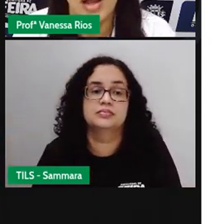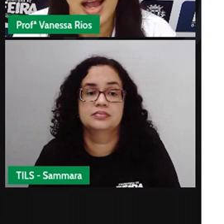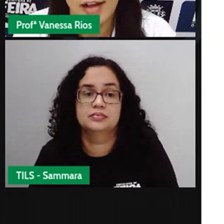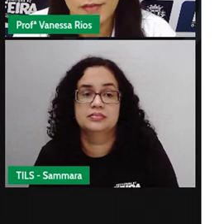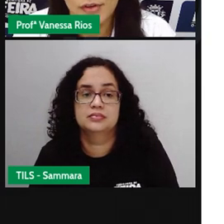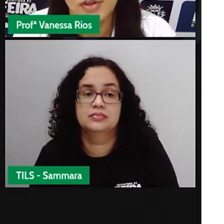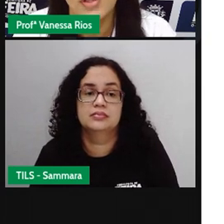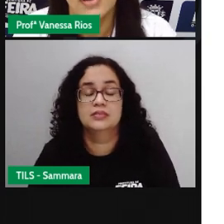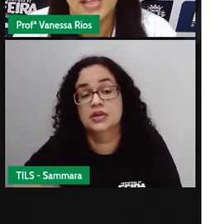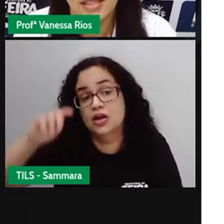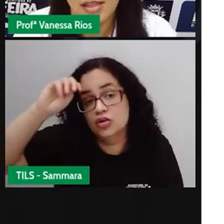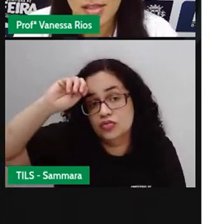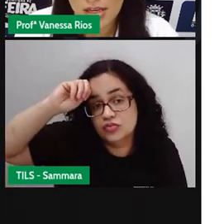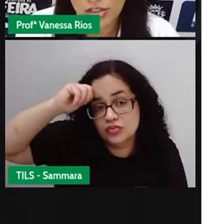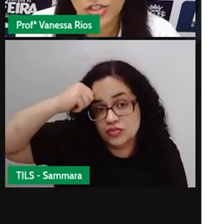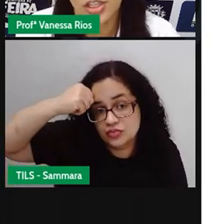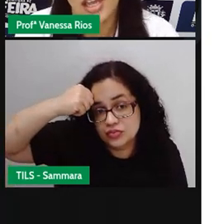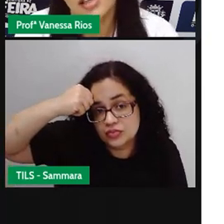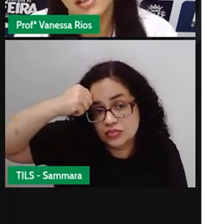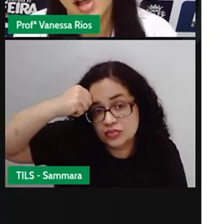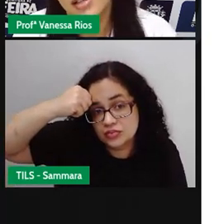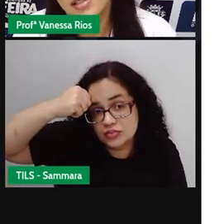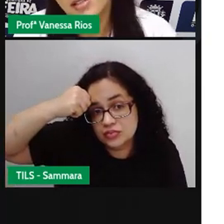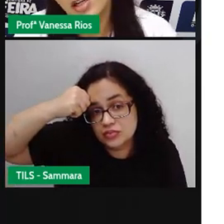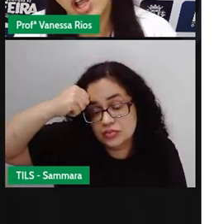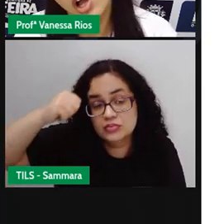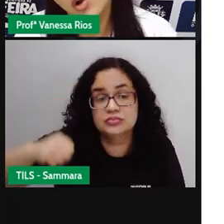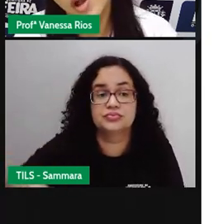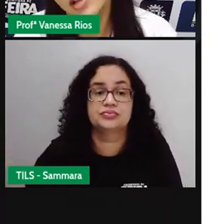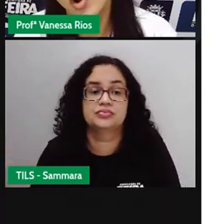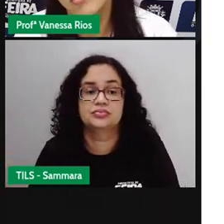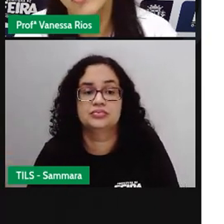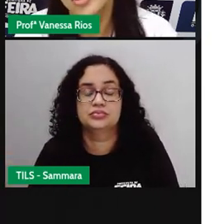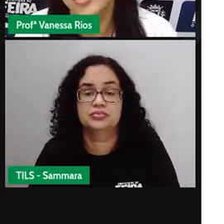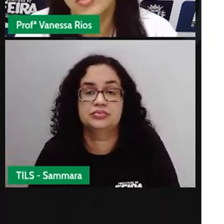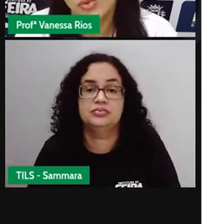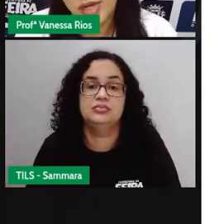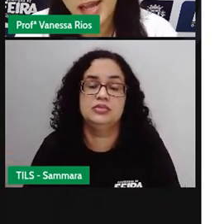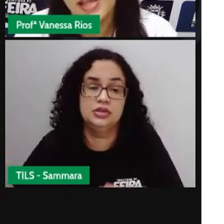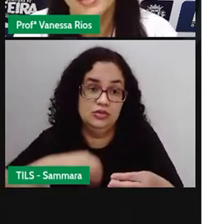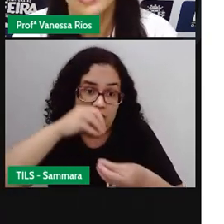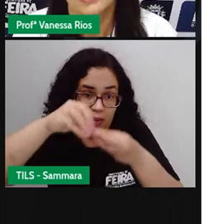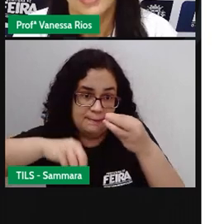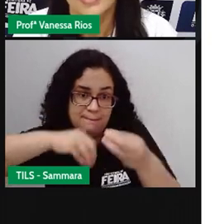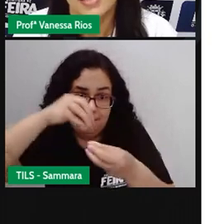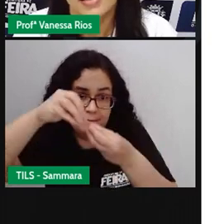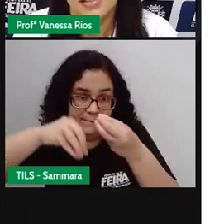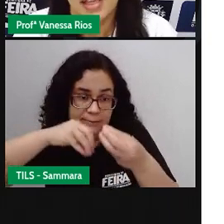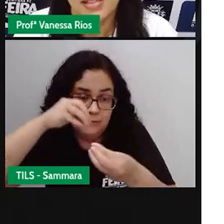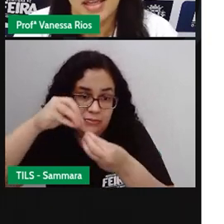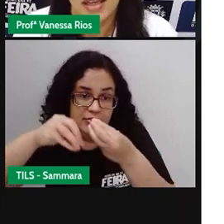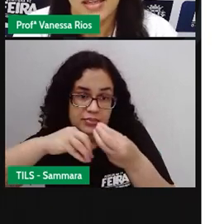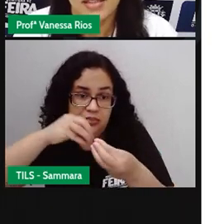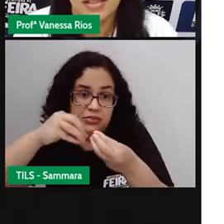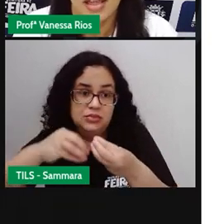como afrodescendentes, né, que se colocam aí como mistura dessas